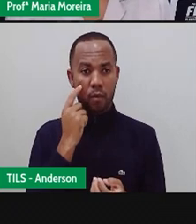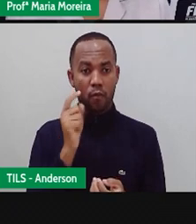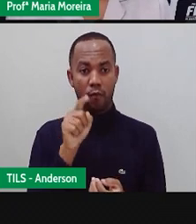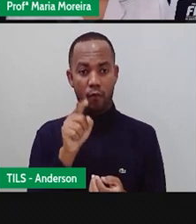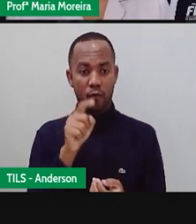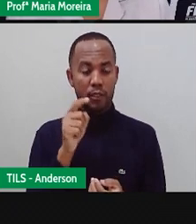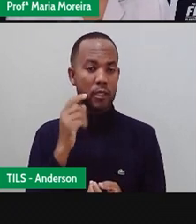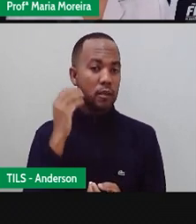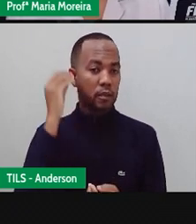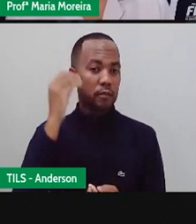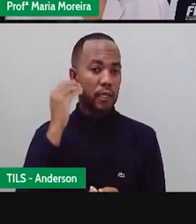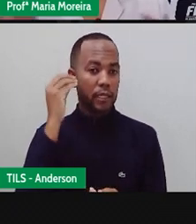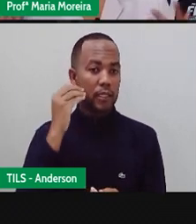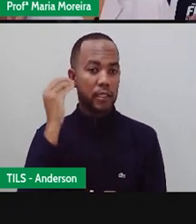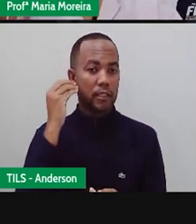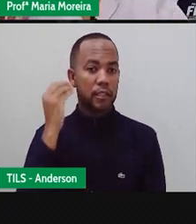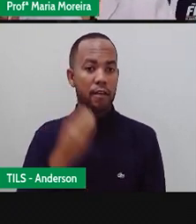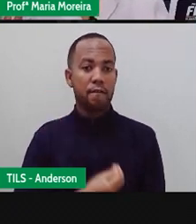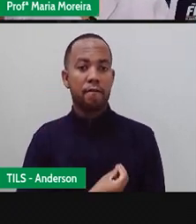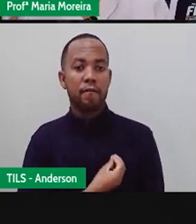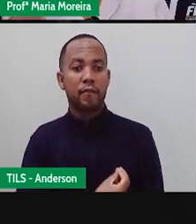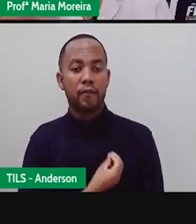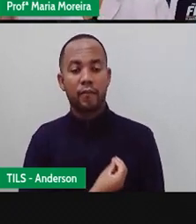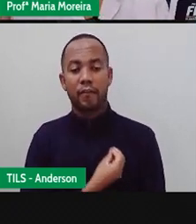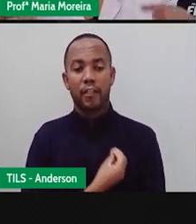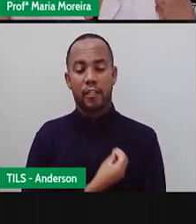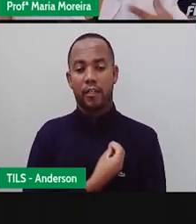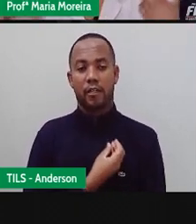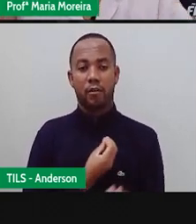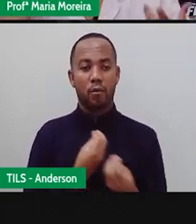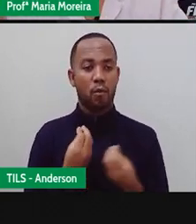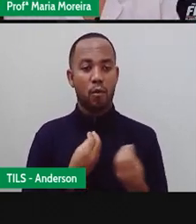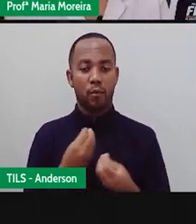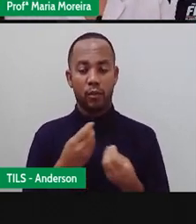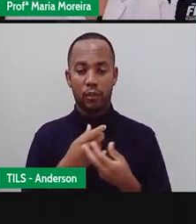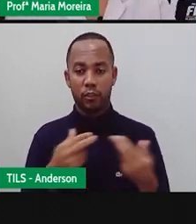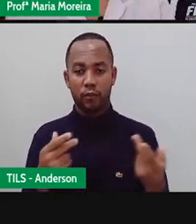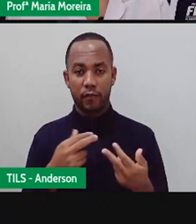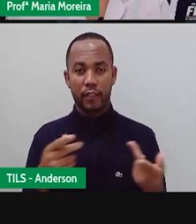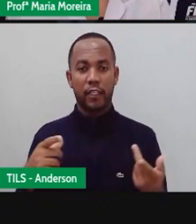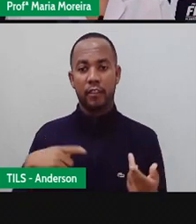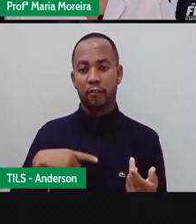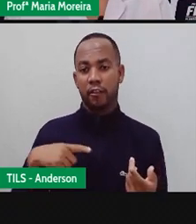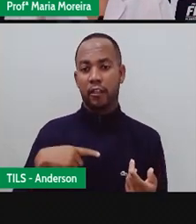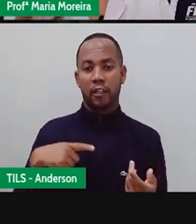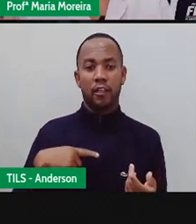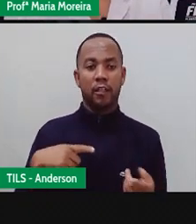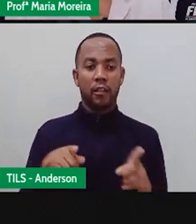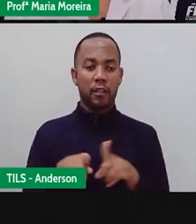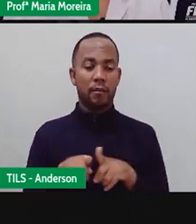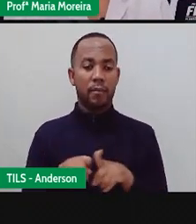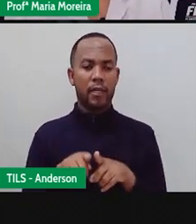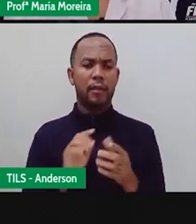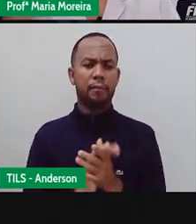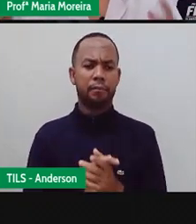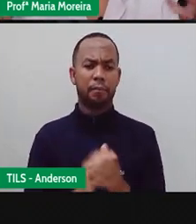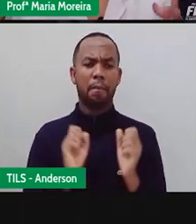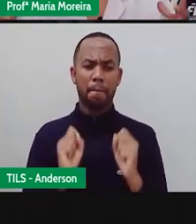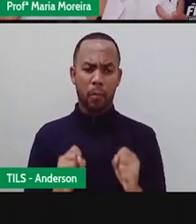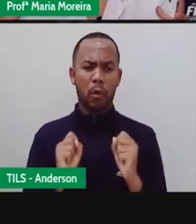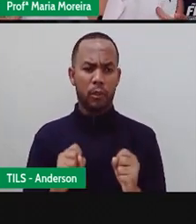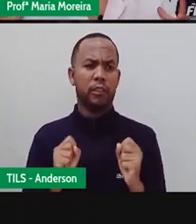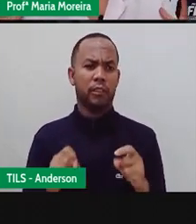como experiência para vocês. Como a gente sempre sugere aqui, né, Anderson? Várias experiências que vocês têm em casa. E também você pode fazer uma